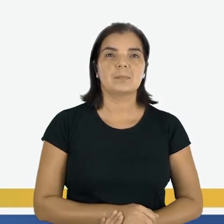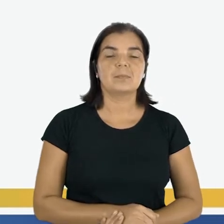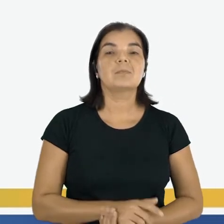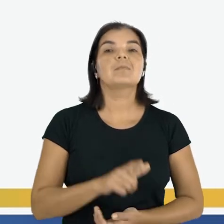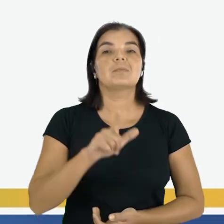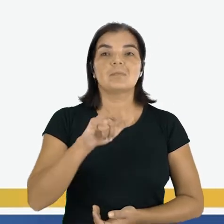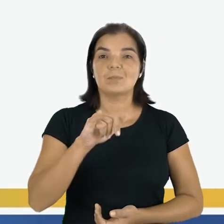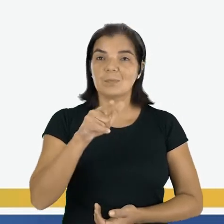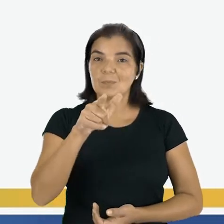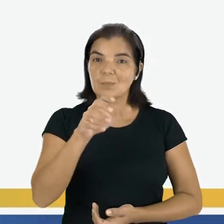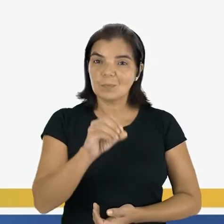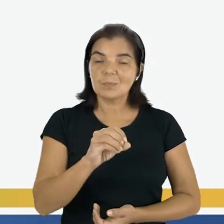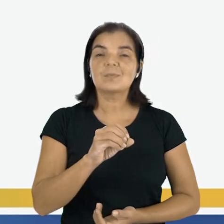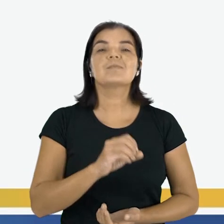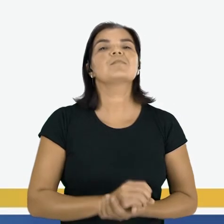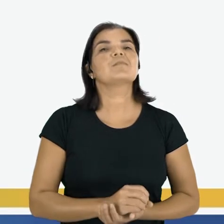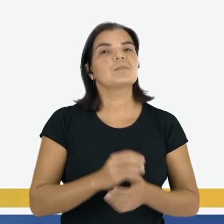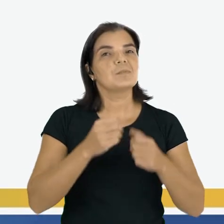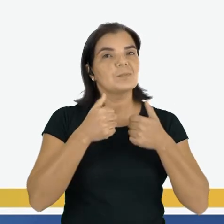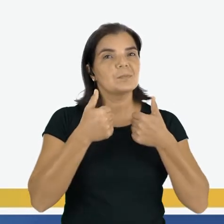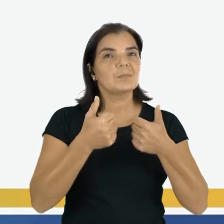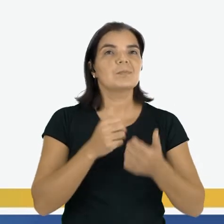A lixeira. Muito bem.